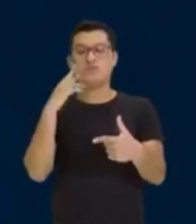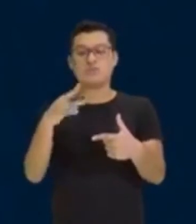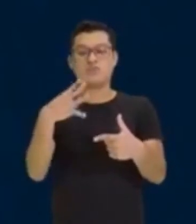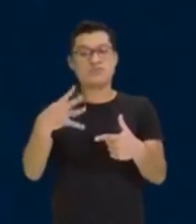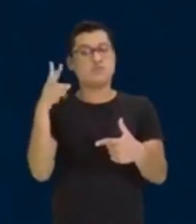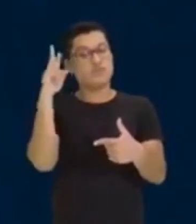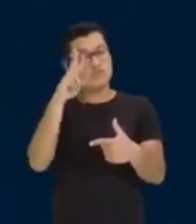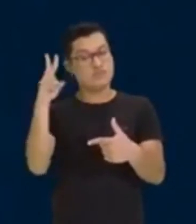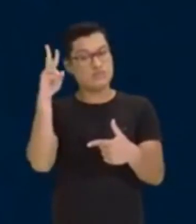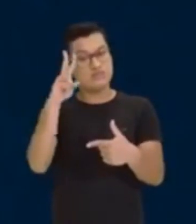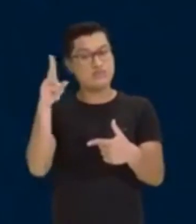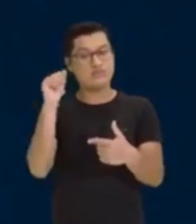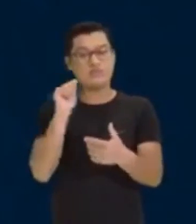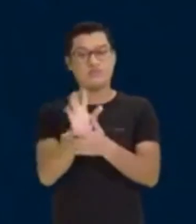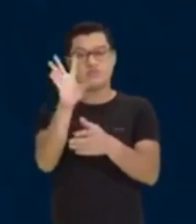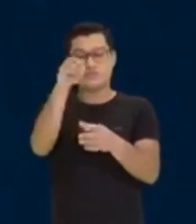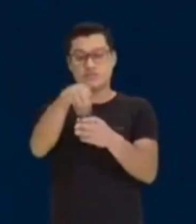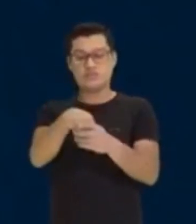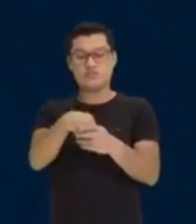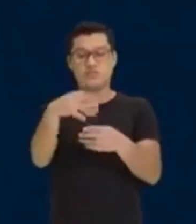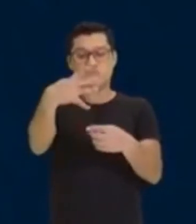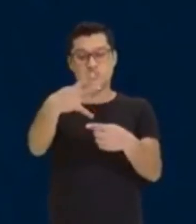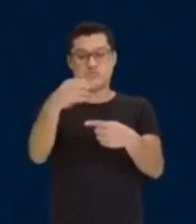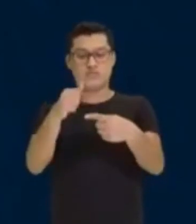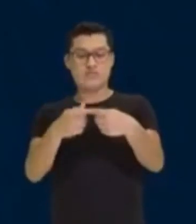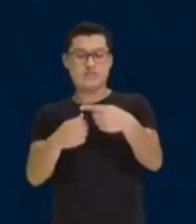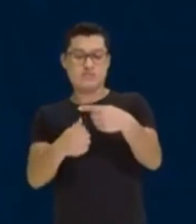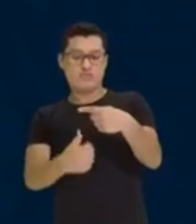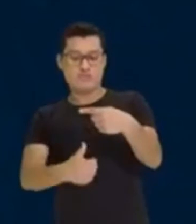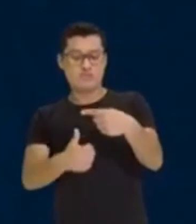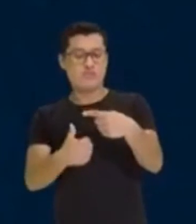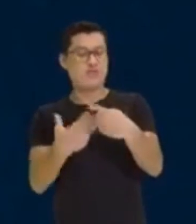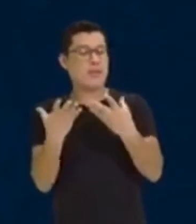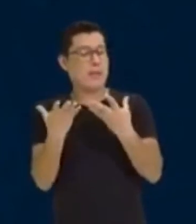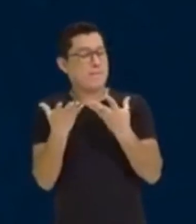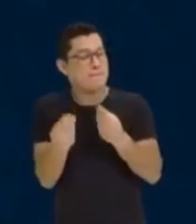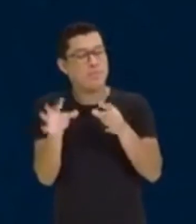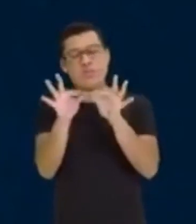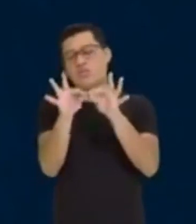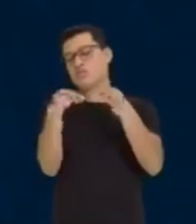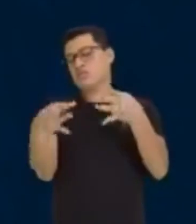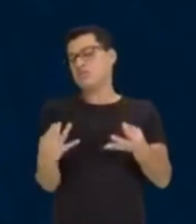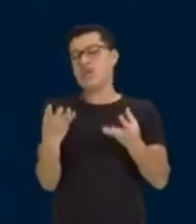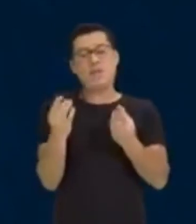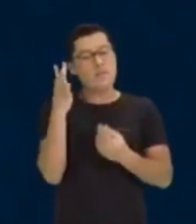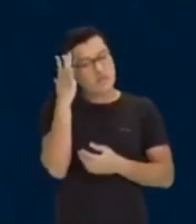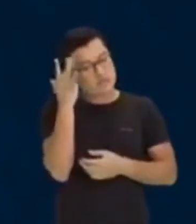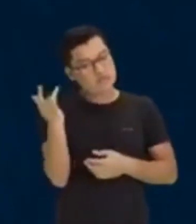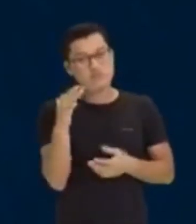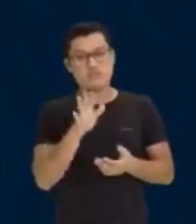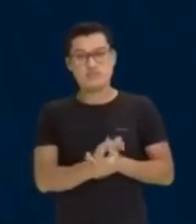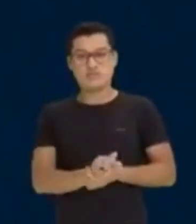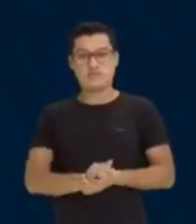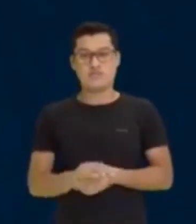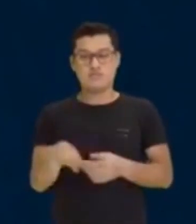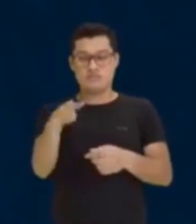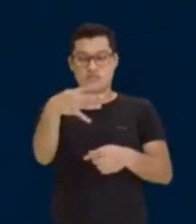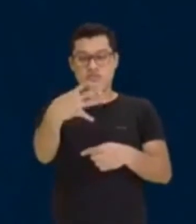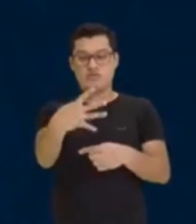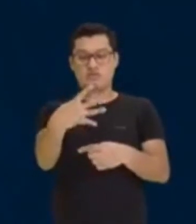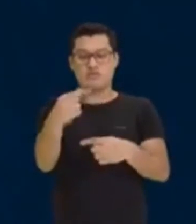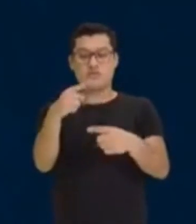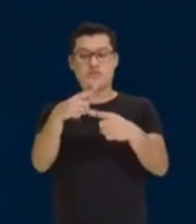Lembra que a razão, tu tens que colocar 1. E olha só como ficou muito simples. Agora, muito fácil. 4 vezes x